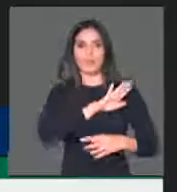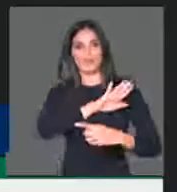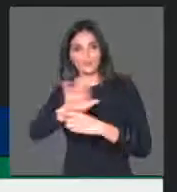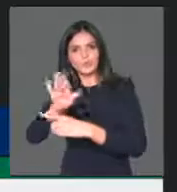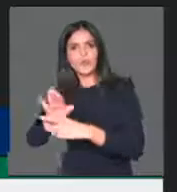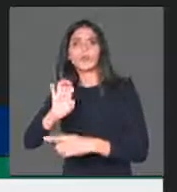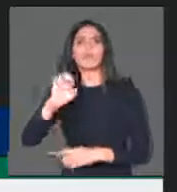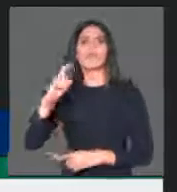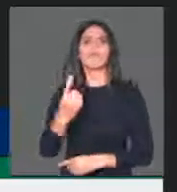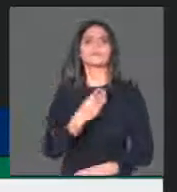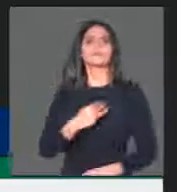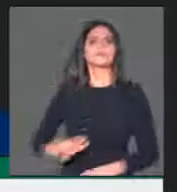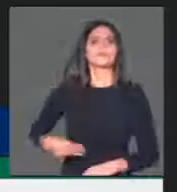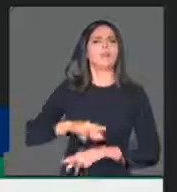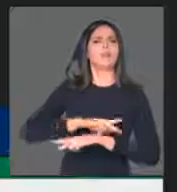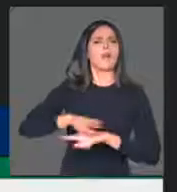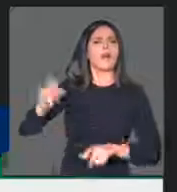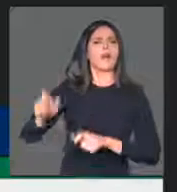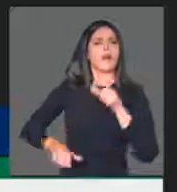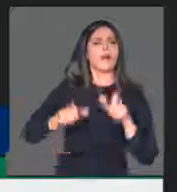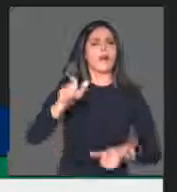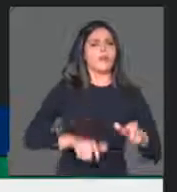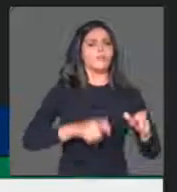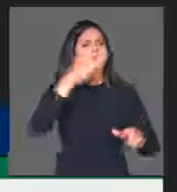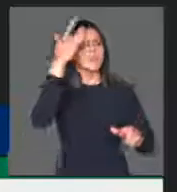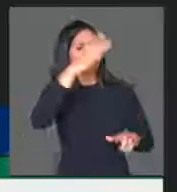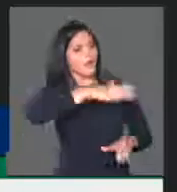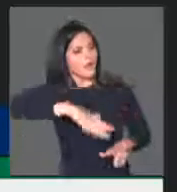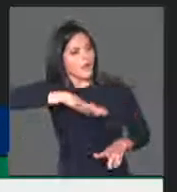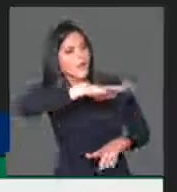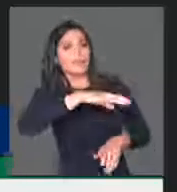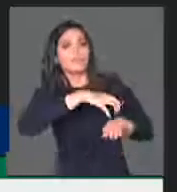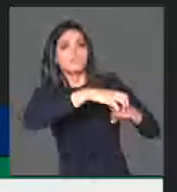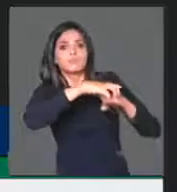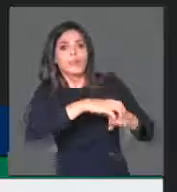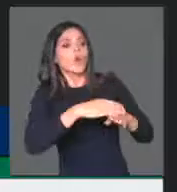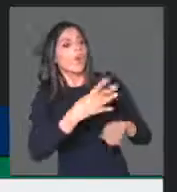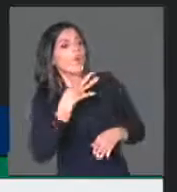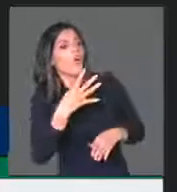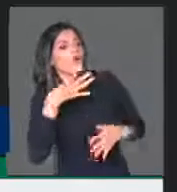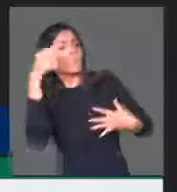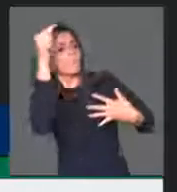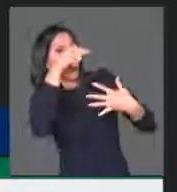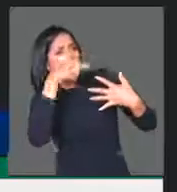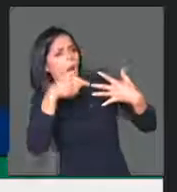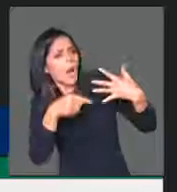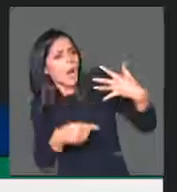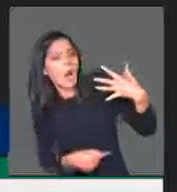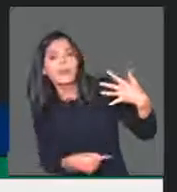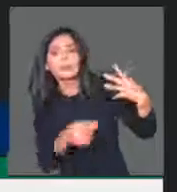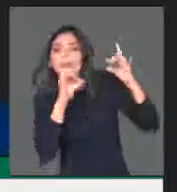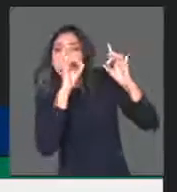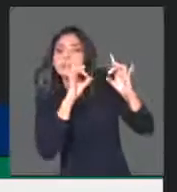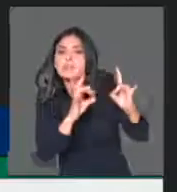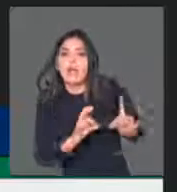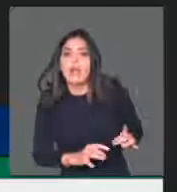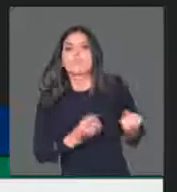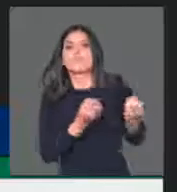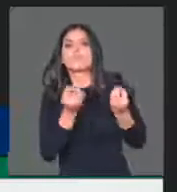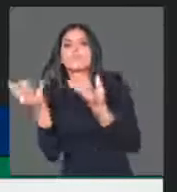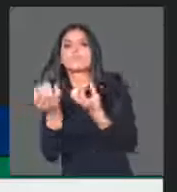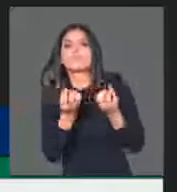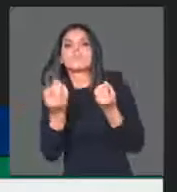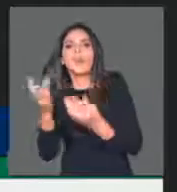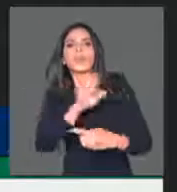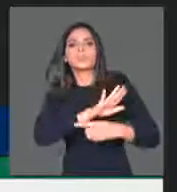várias autoridades do turismo, pelo setor produtivo do turismo, ou seja, não foi o mérito do